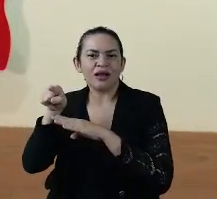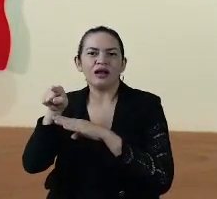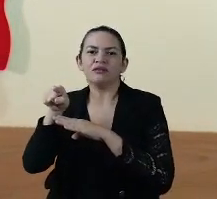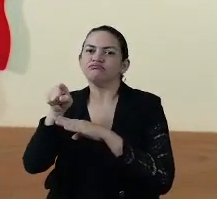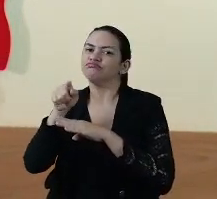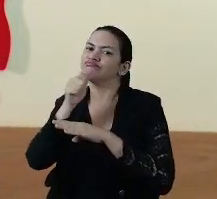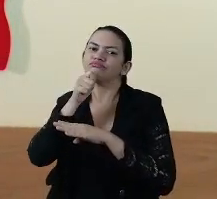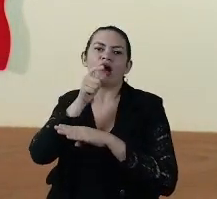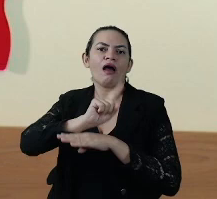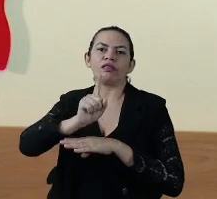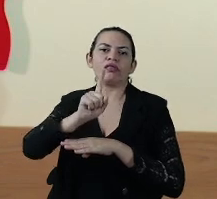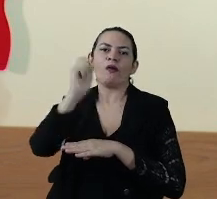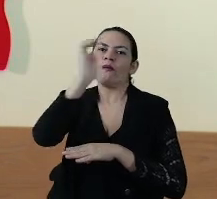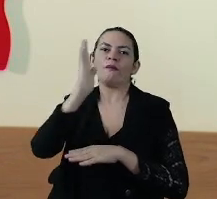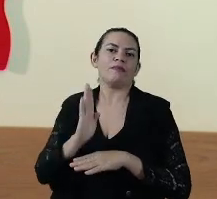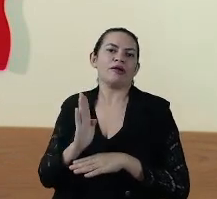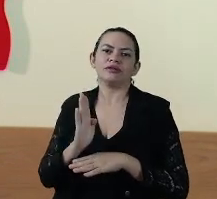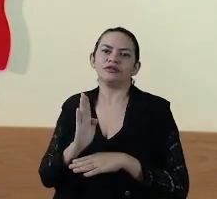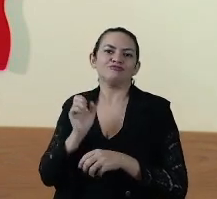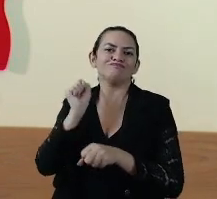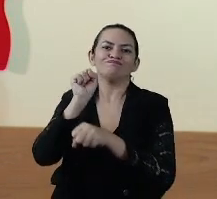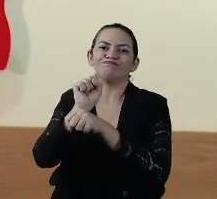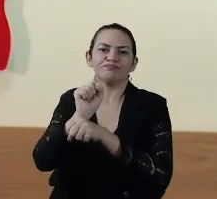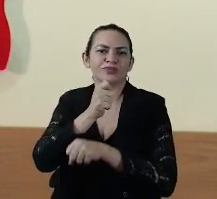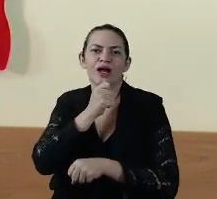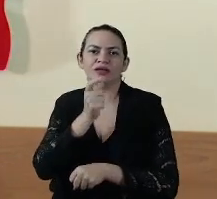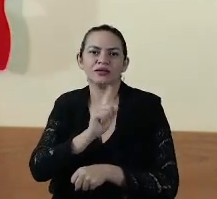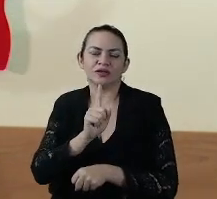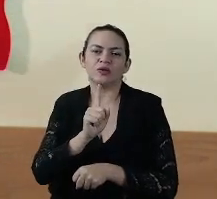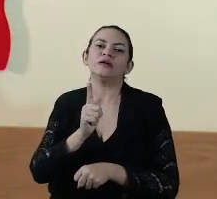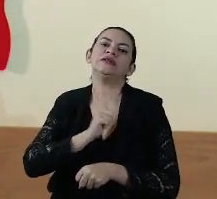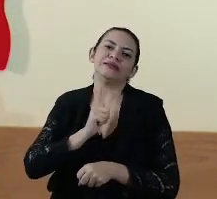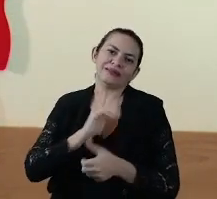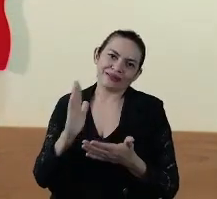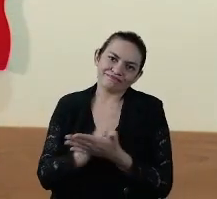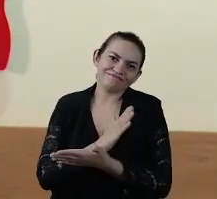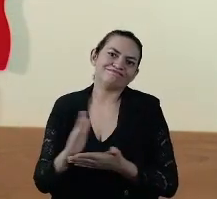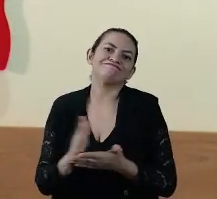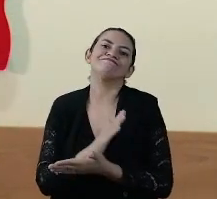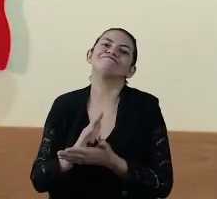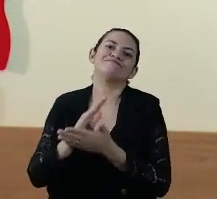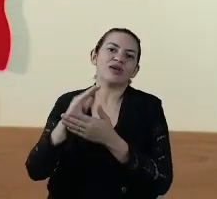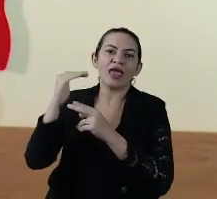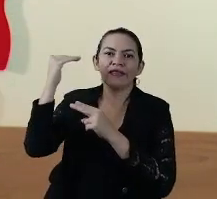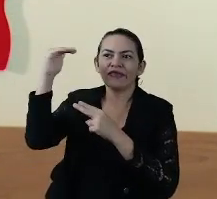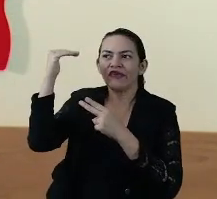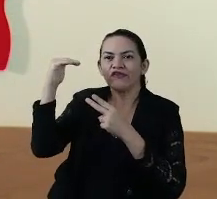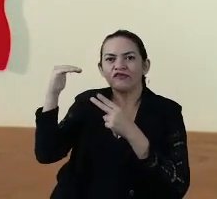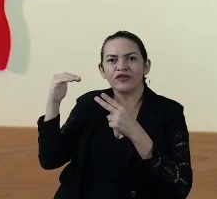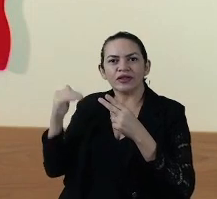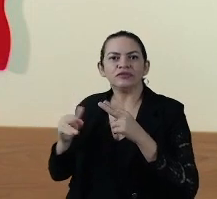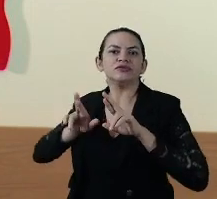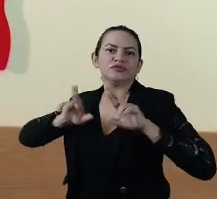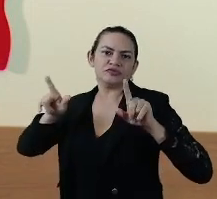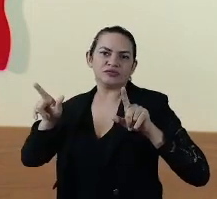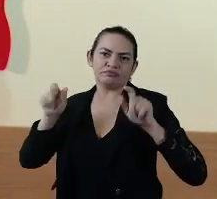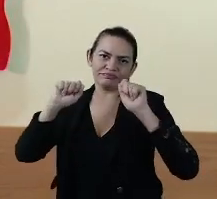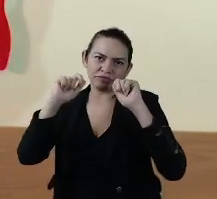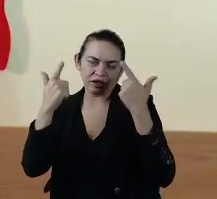não alcançou isso que nós desejamos. Isso tem repercussões em níveis diferentes, claro,